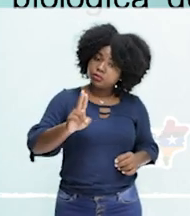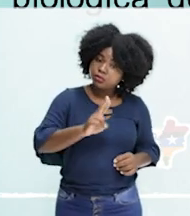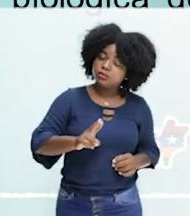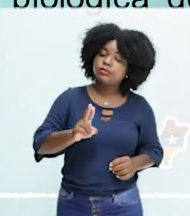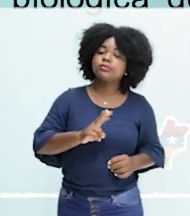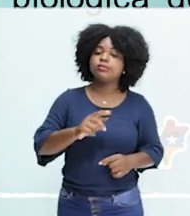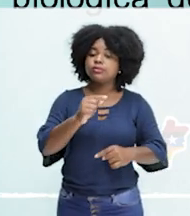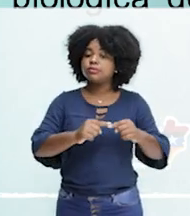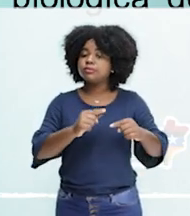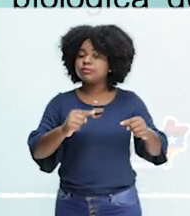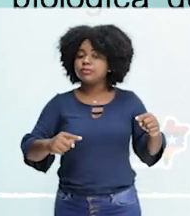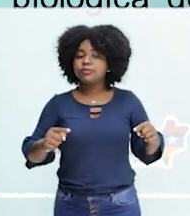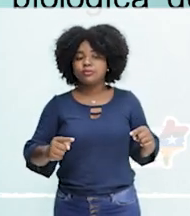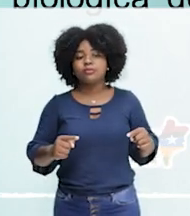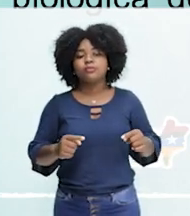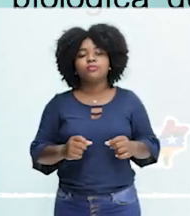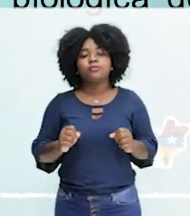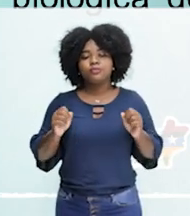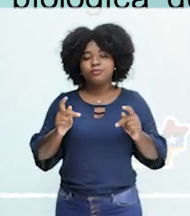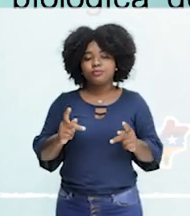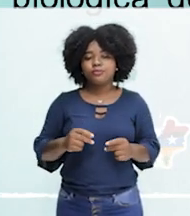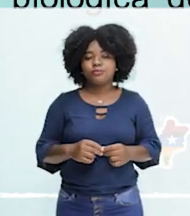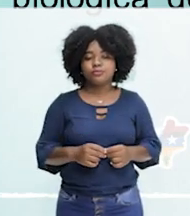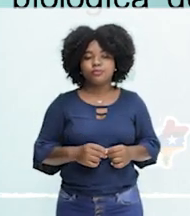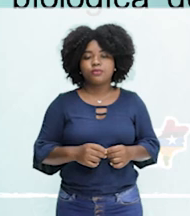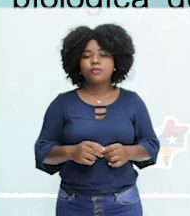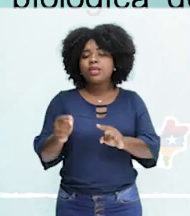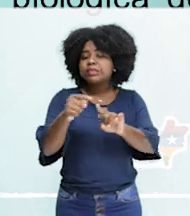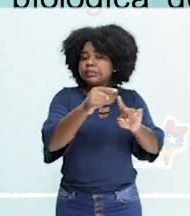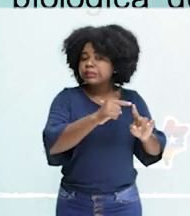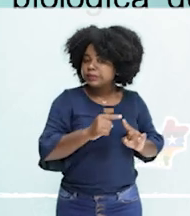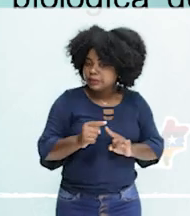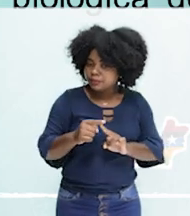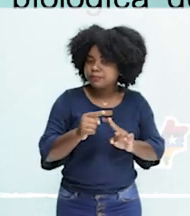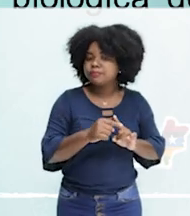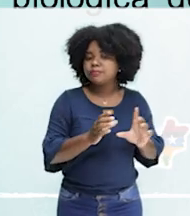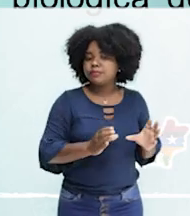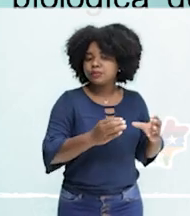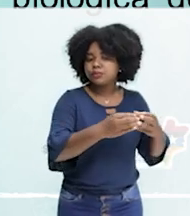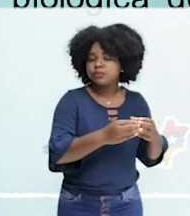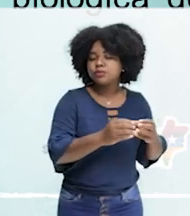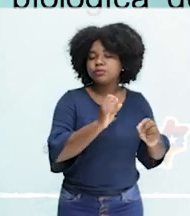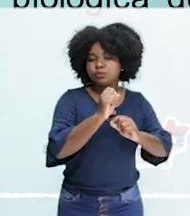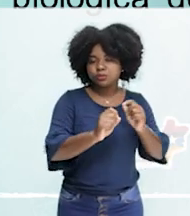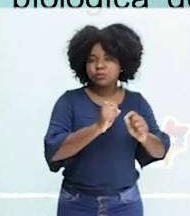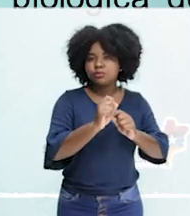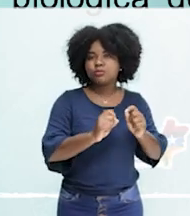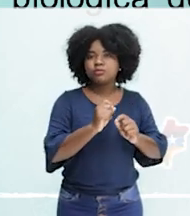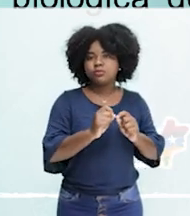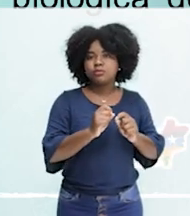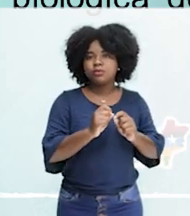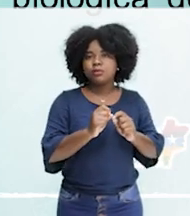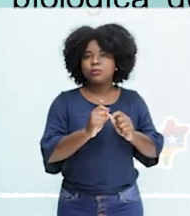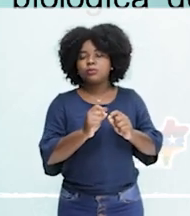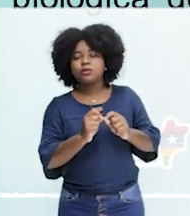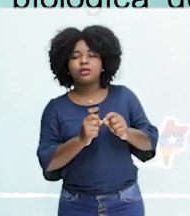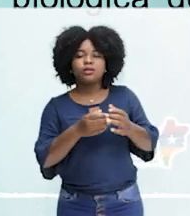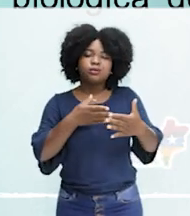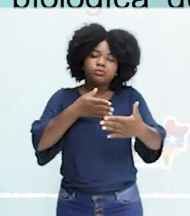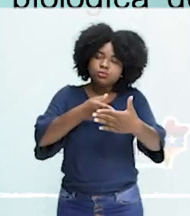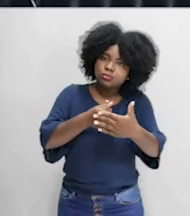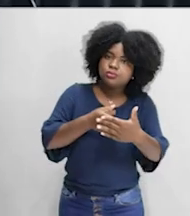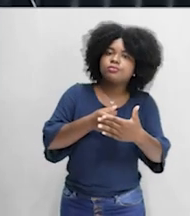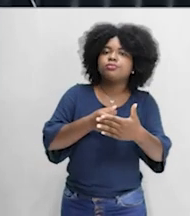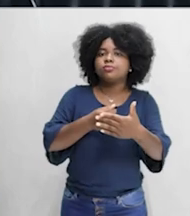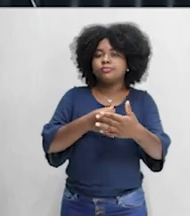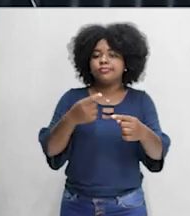naturais de forma indireta. Lembra disso? Esse tipo de unidade de conservação, o acesso é mais restrito, uma vez que está voltado para